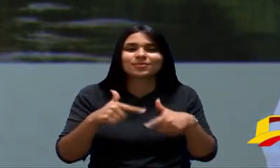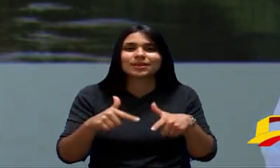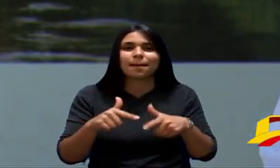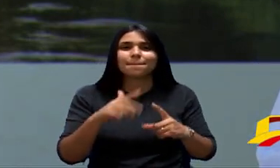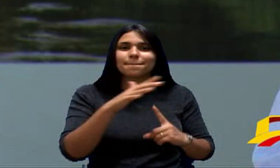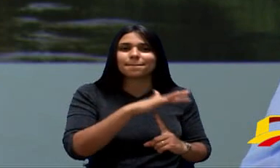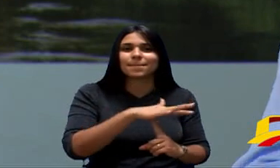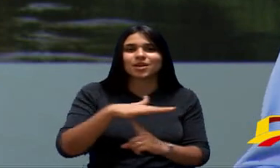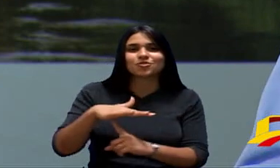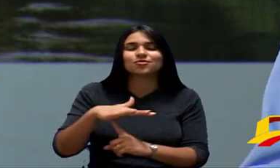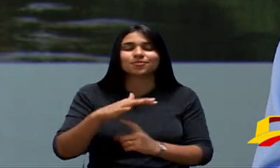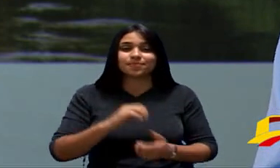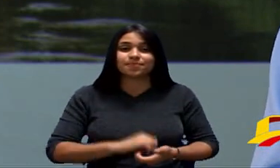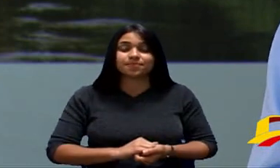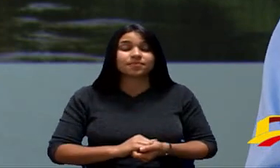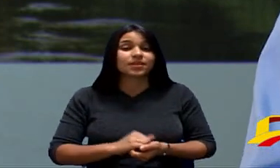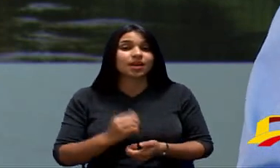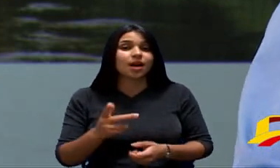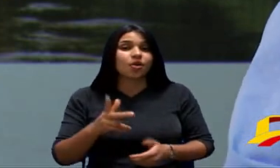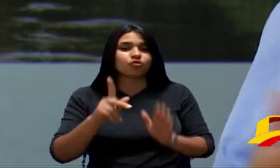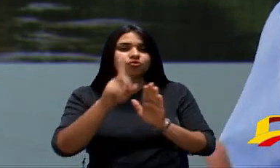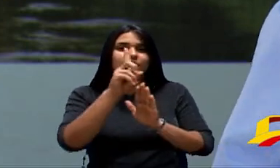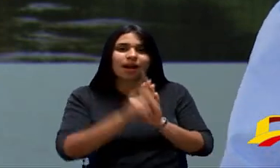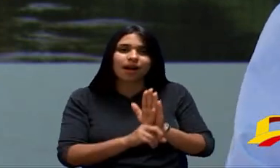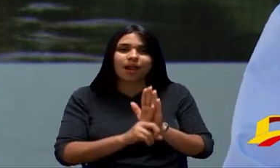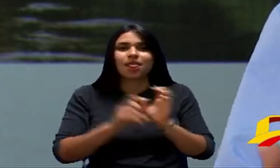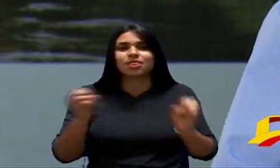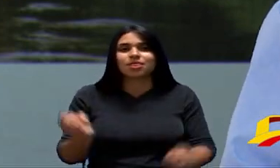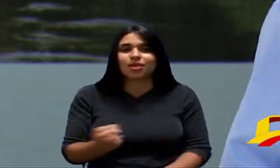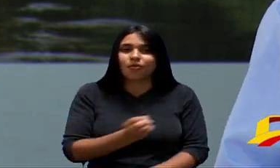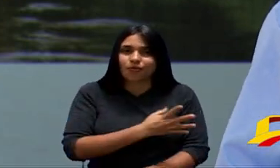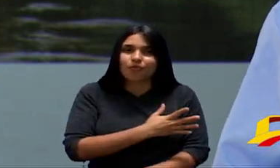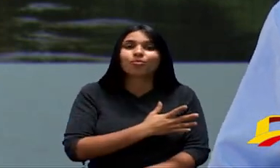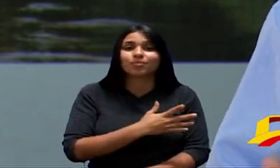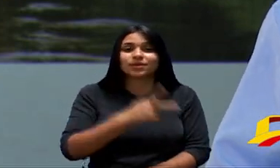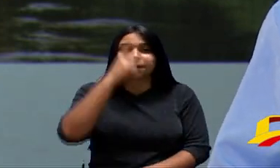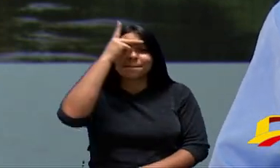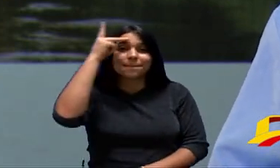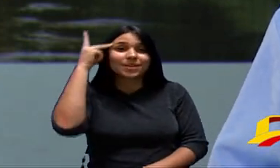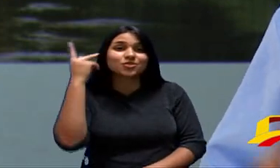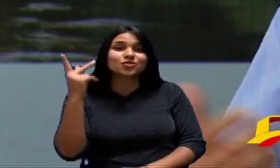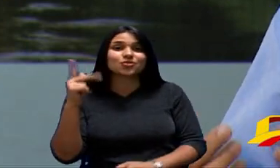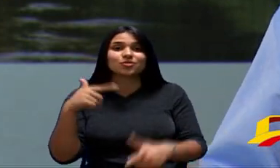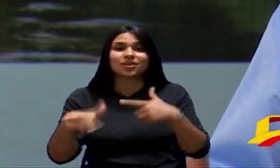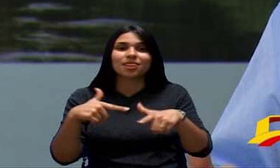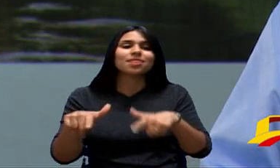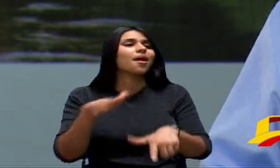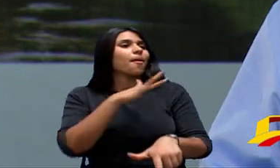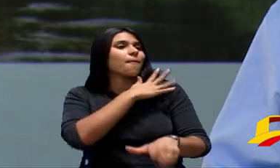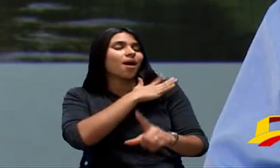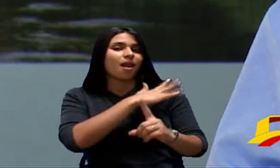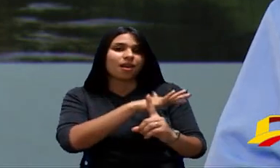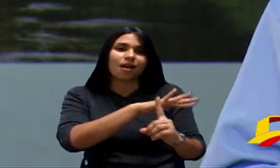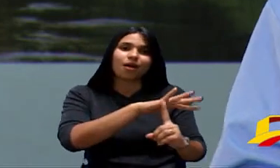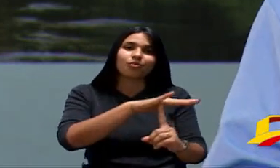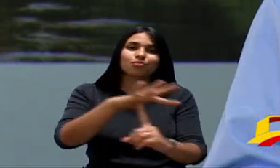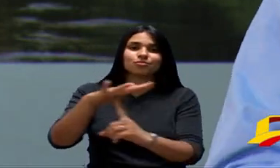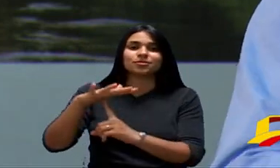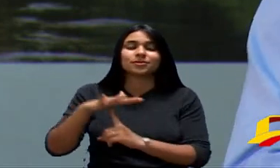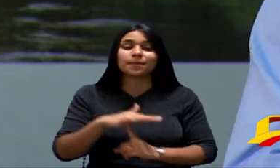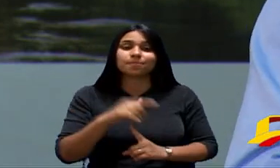Um Novo Decreto Para Os Ambulantes Da Cidade Sorocaba Que Estavam Trabalhando Em Muito Sem A Sua Regulamentação Autorização Para Trabalhar Em